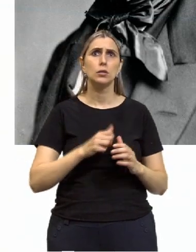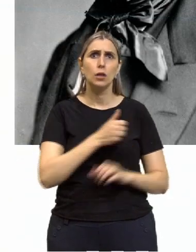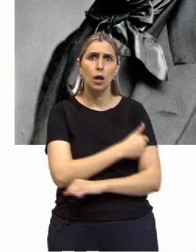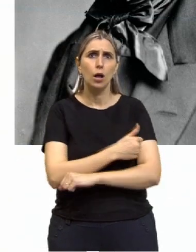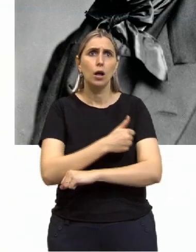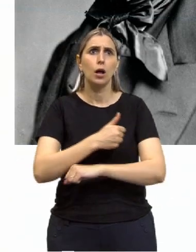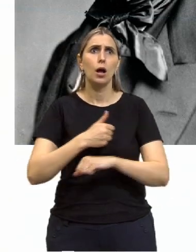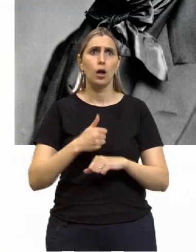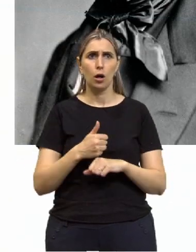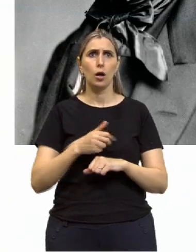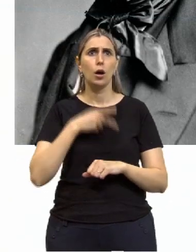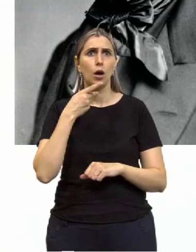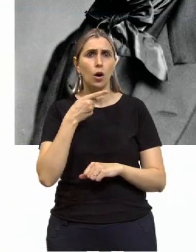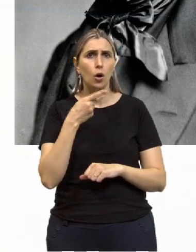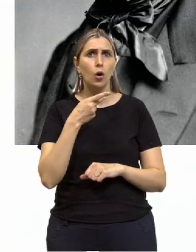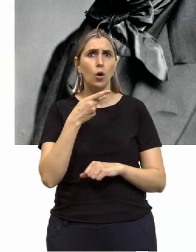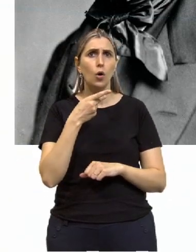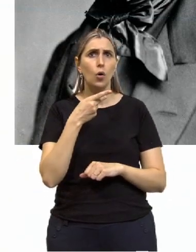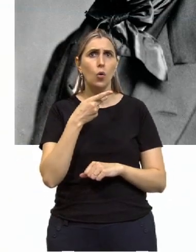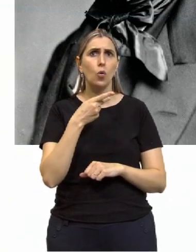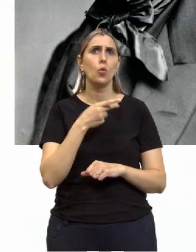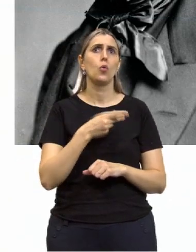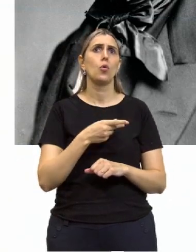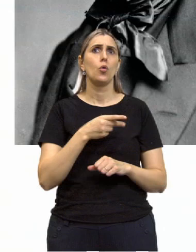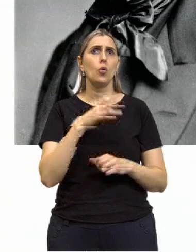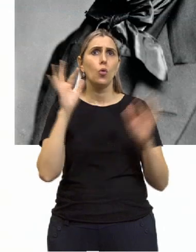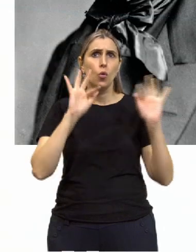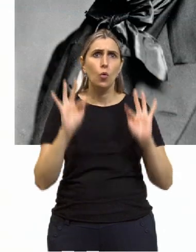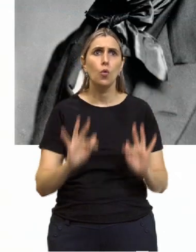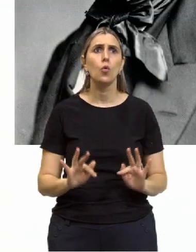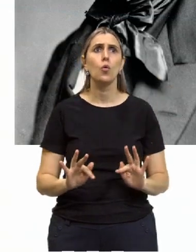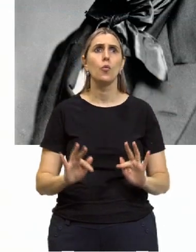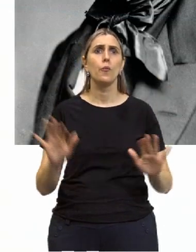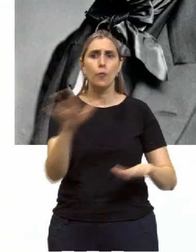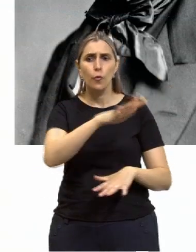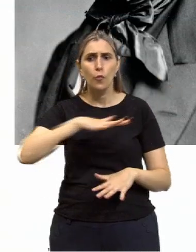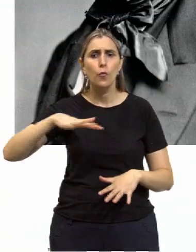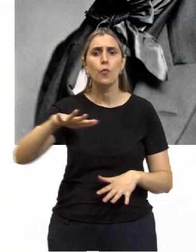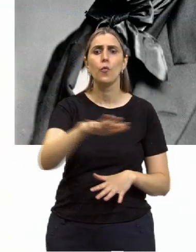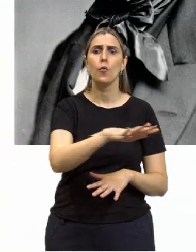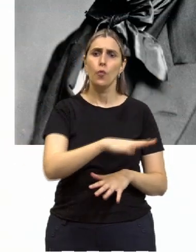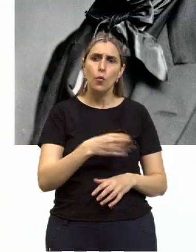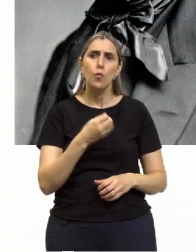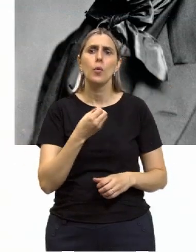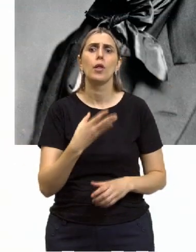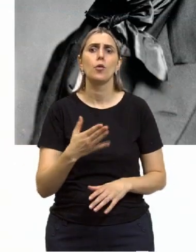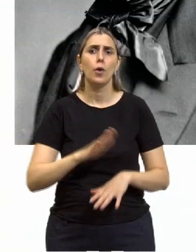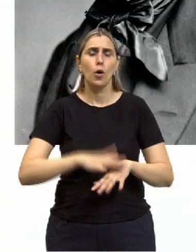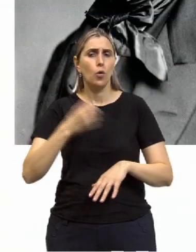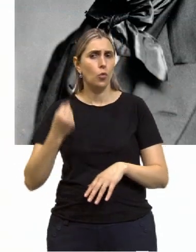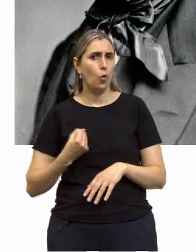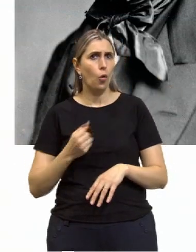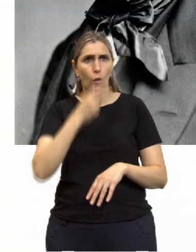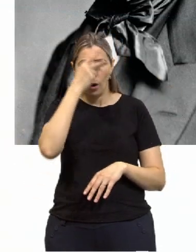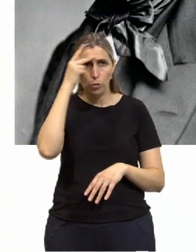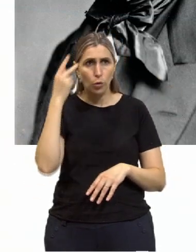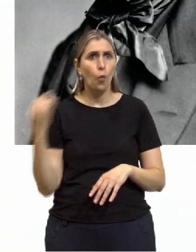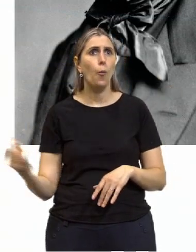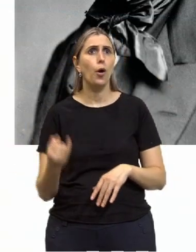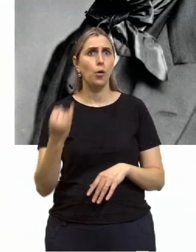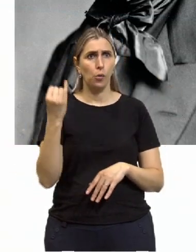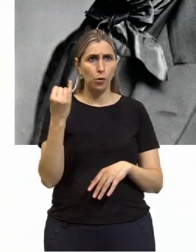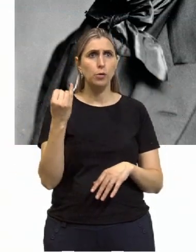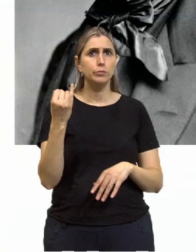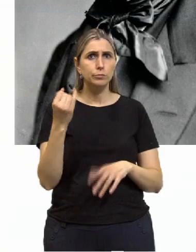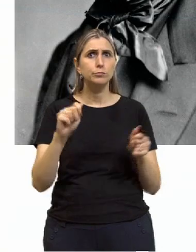Então aí estamos falando de Stuart Mill, onde a felicidade geral, o bem-estar do maior número possível de pessoas é o que está valendo, por